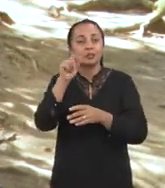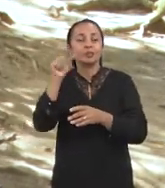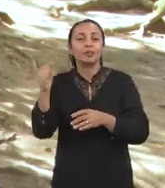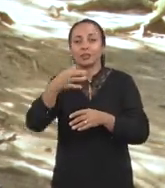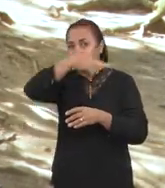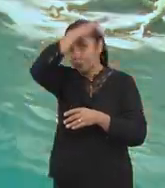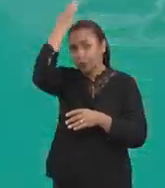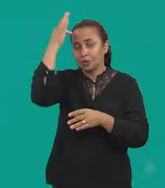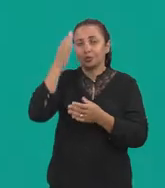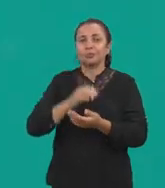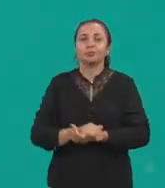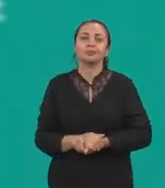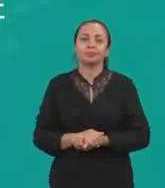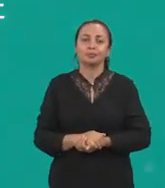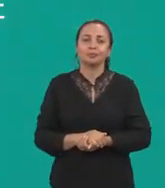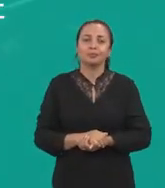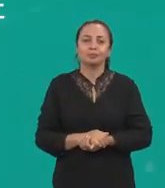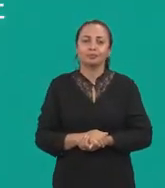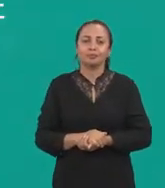Francisco.